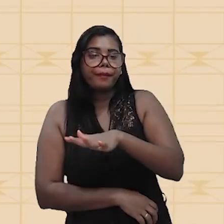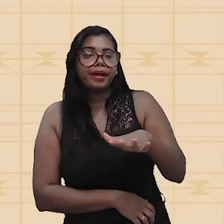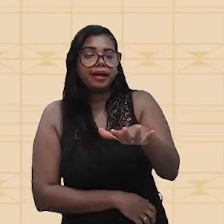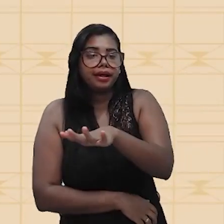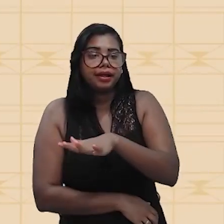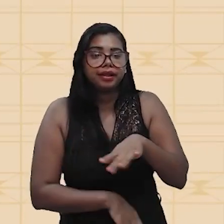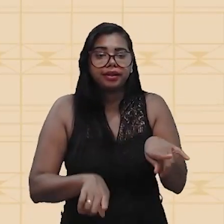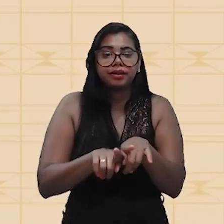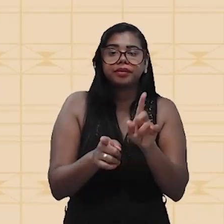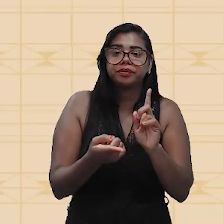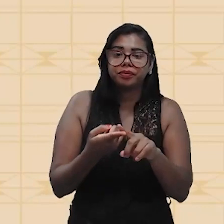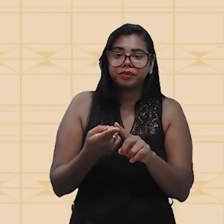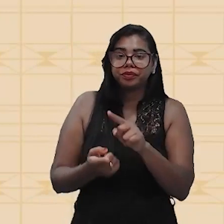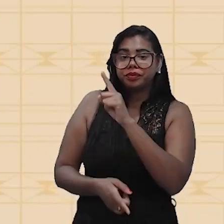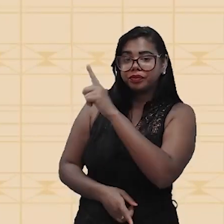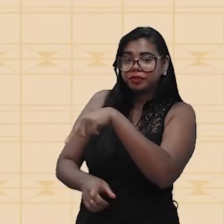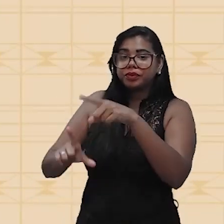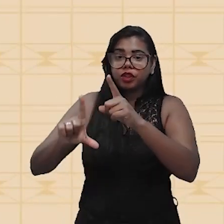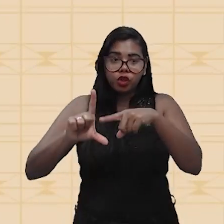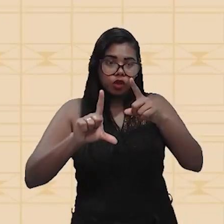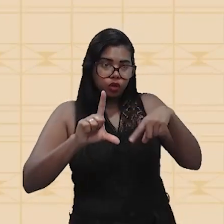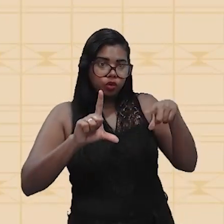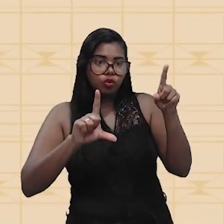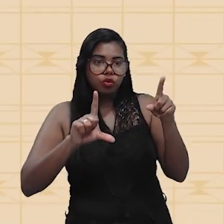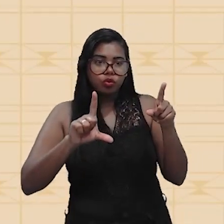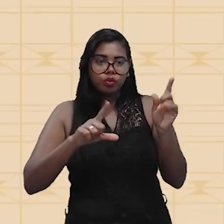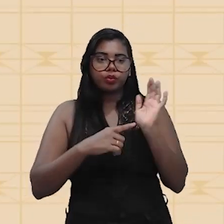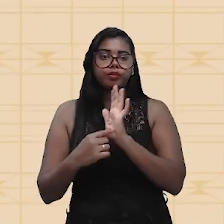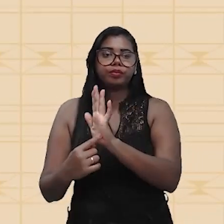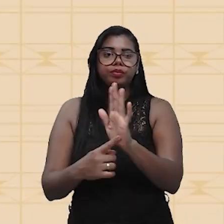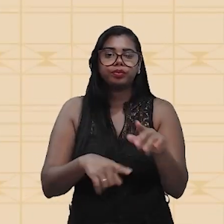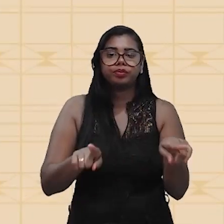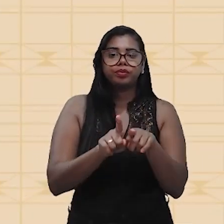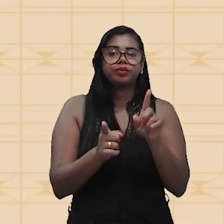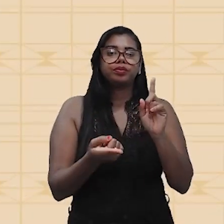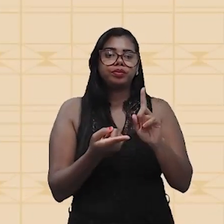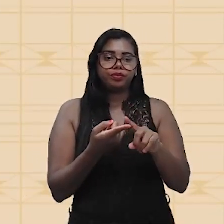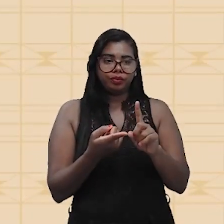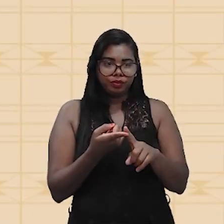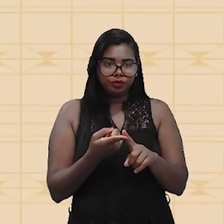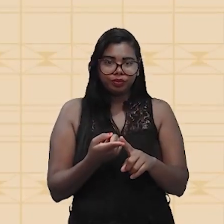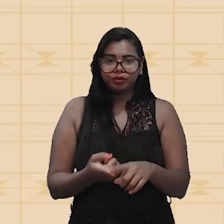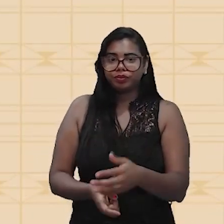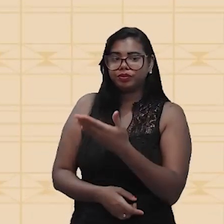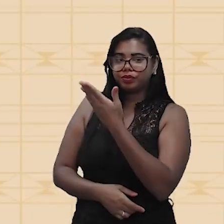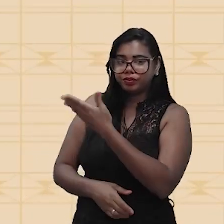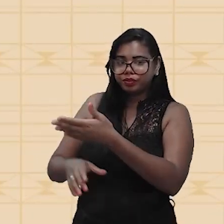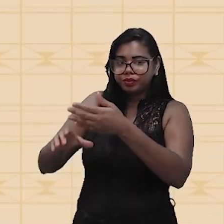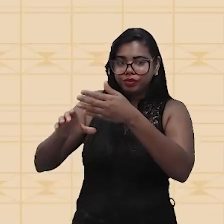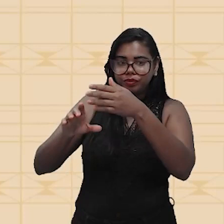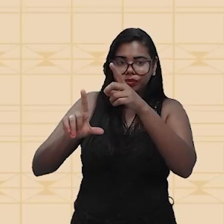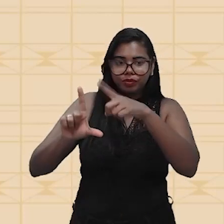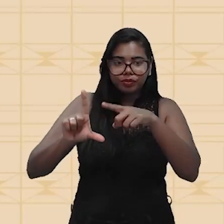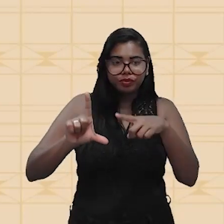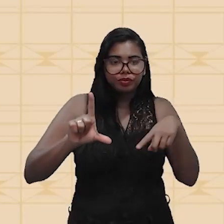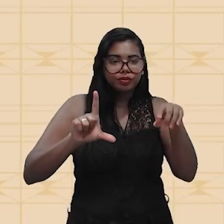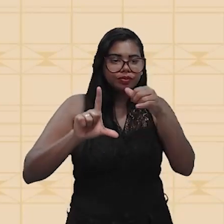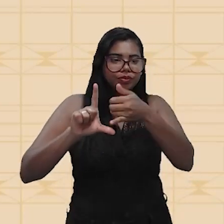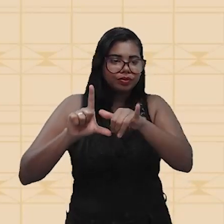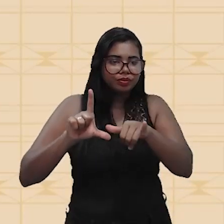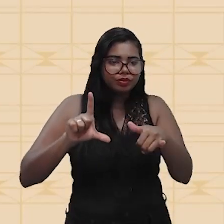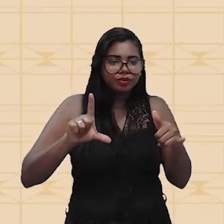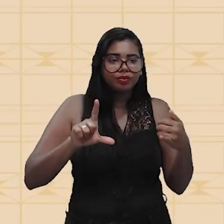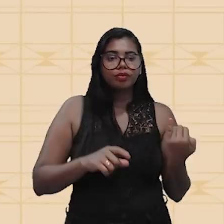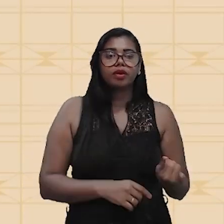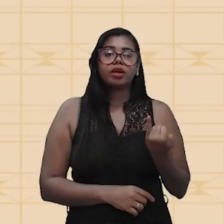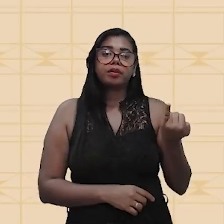a área desse gráfico nos determina a carga que passa pelo gráfico. Então, é importante vocês